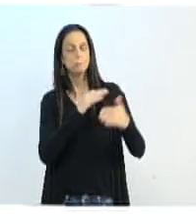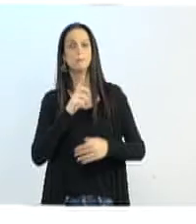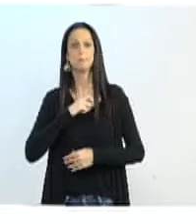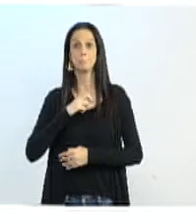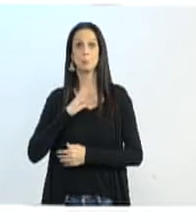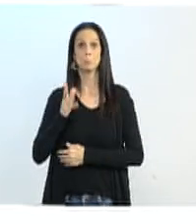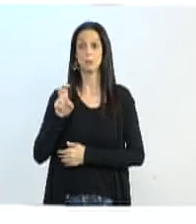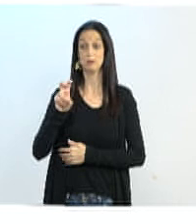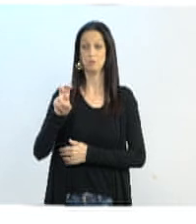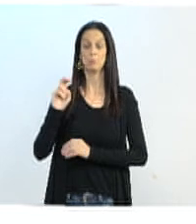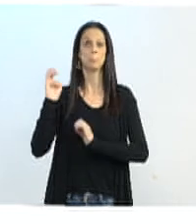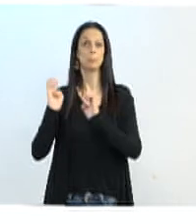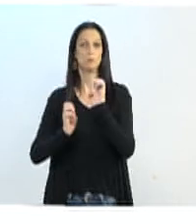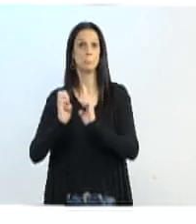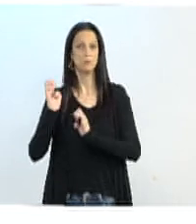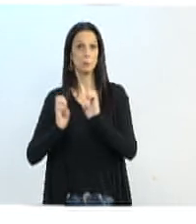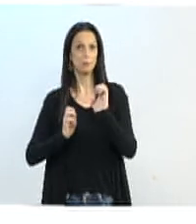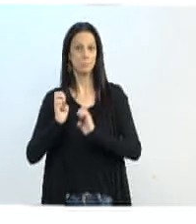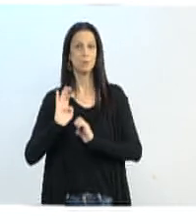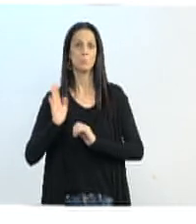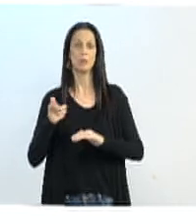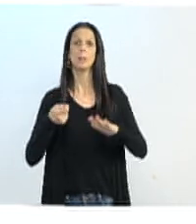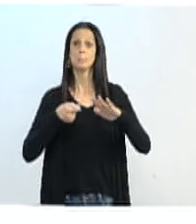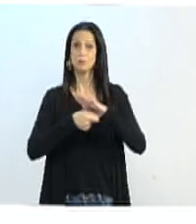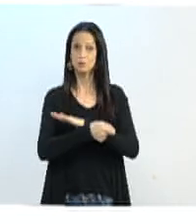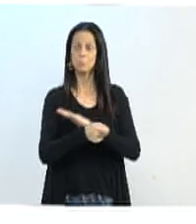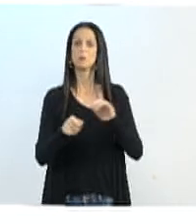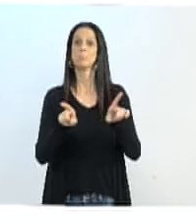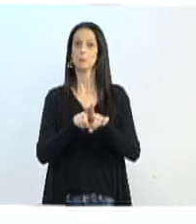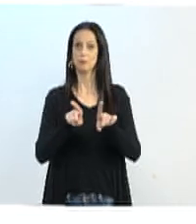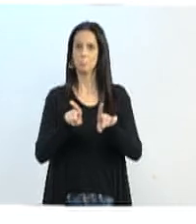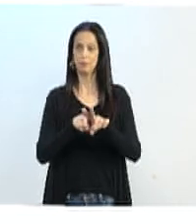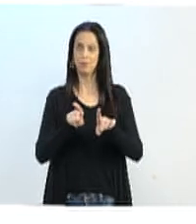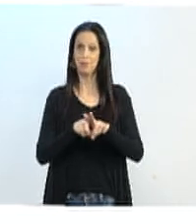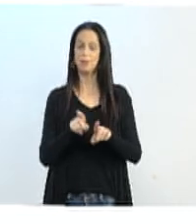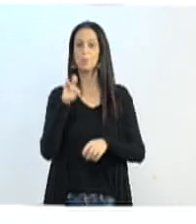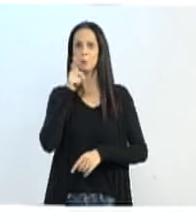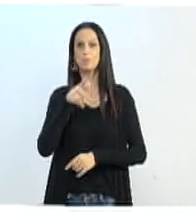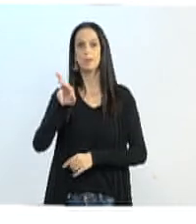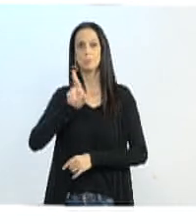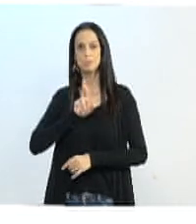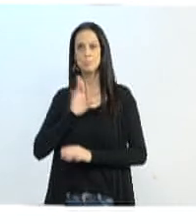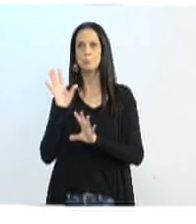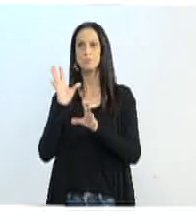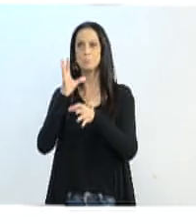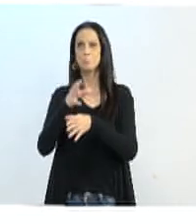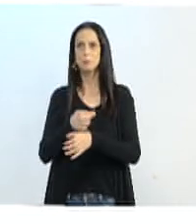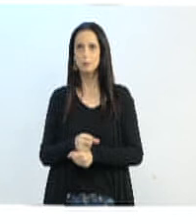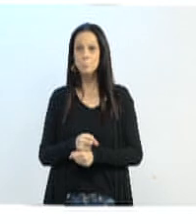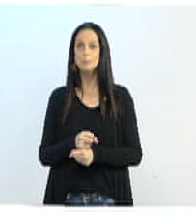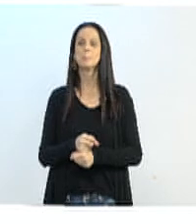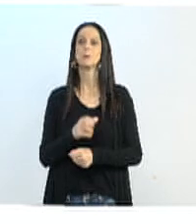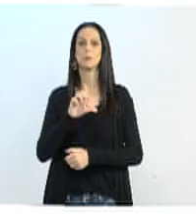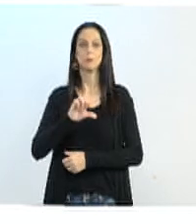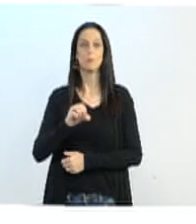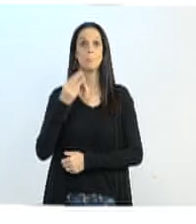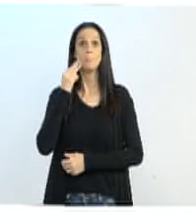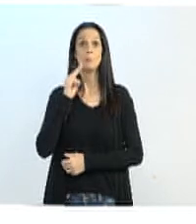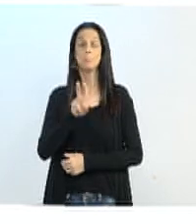empresas que já foram investidas lá, que resultou no valor total de investimento da ordem de 9 milhões.